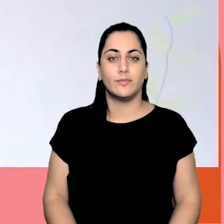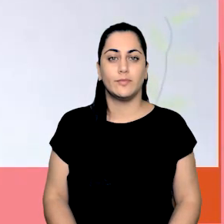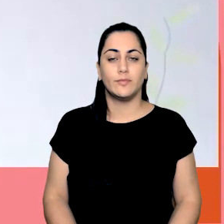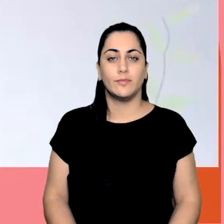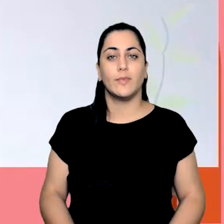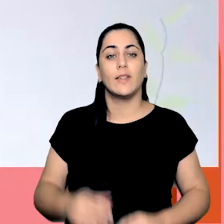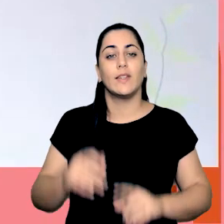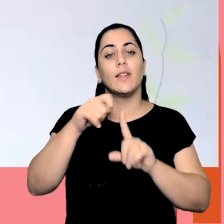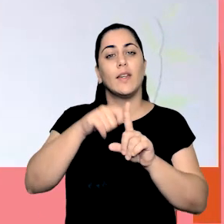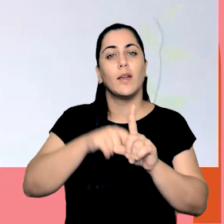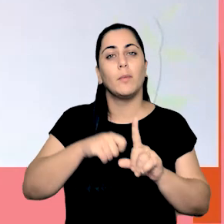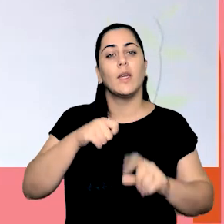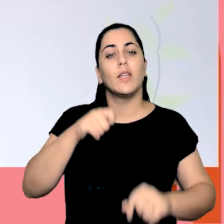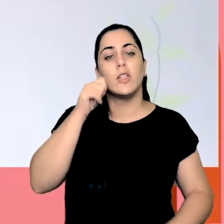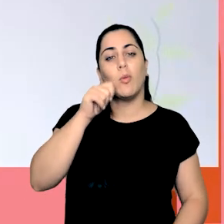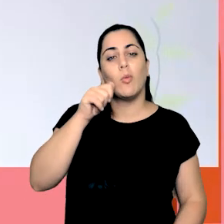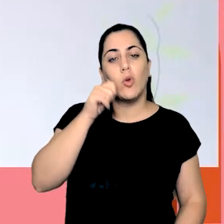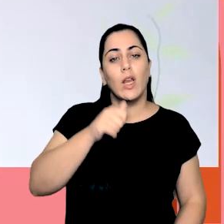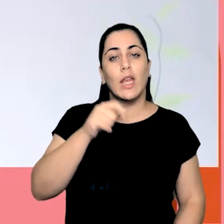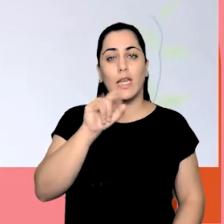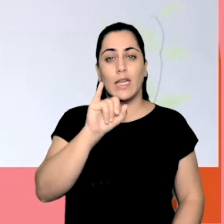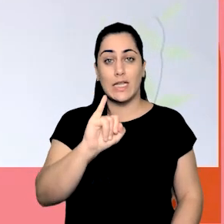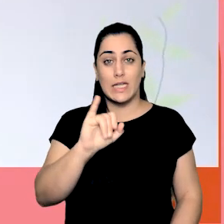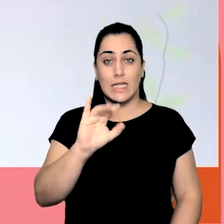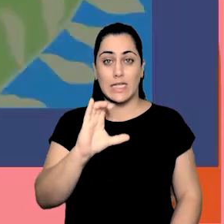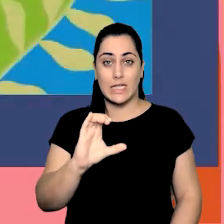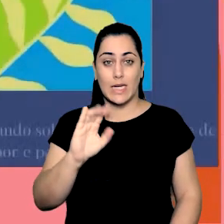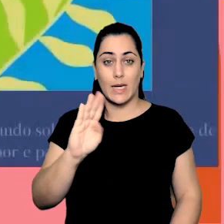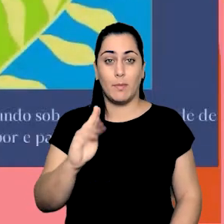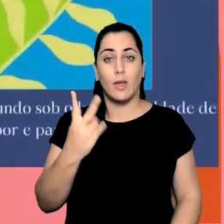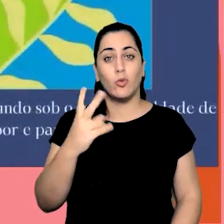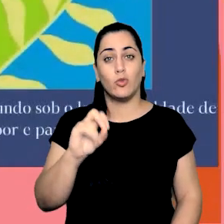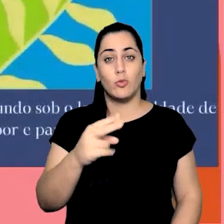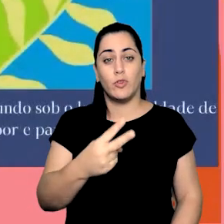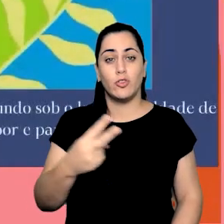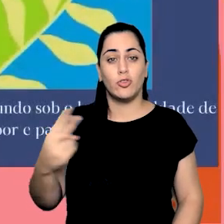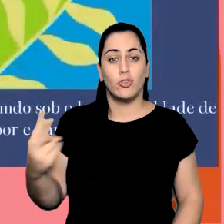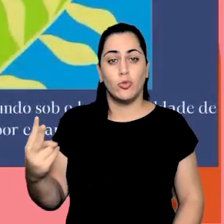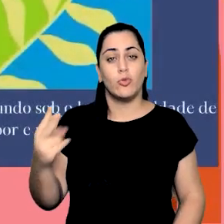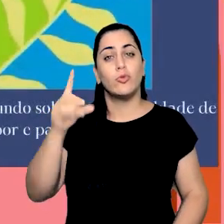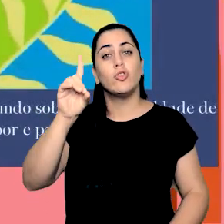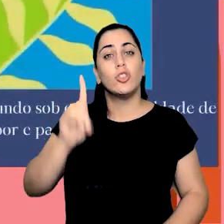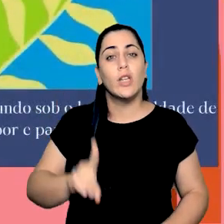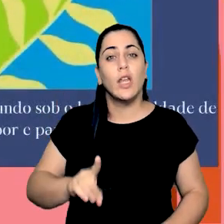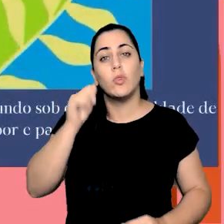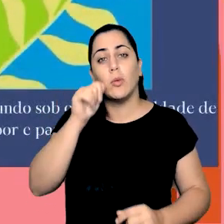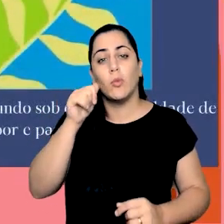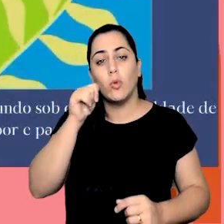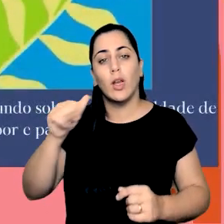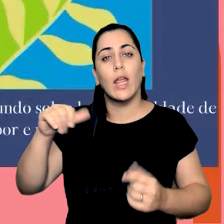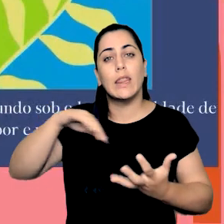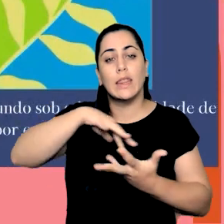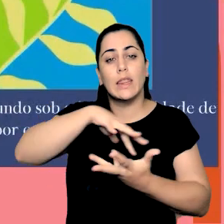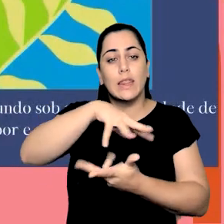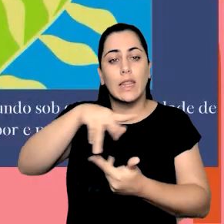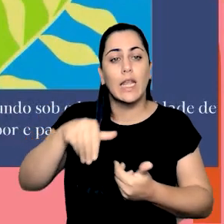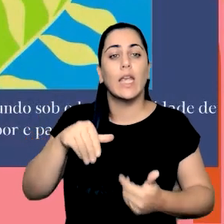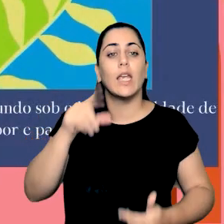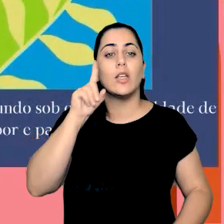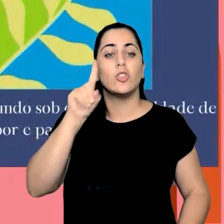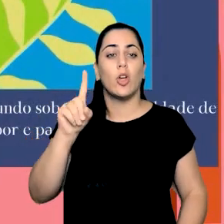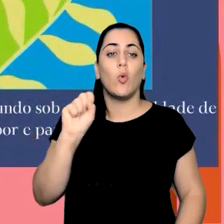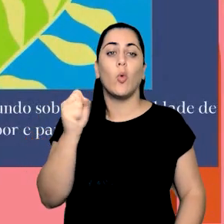Mês da Mulher no ICB 2022. Os Direitos das Mulheres, Planeta Terra. 8 de março, Dia